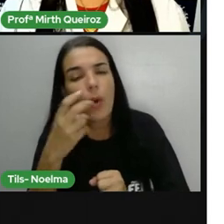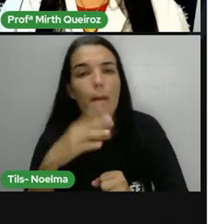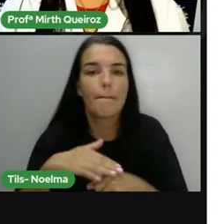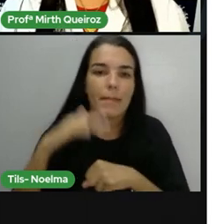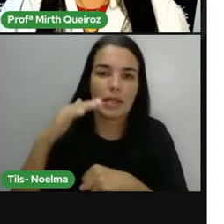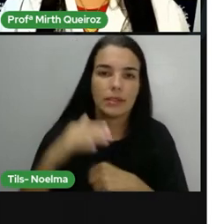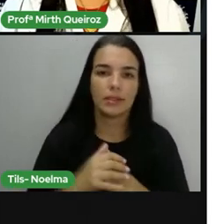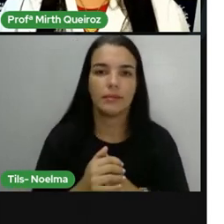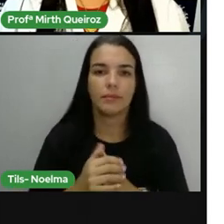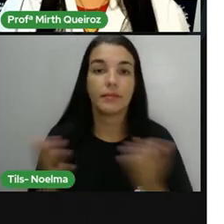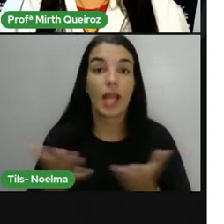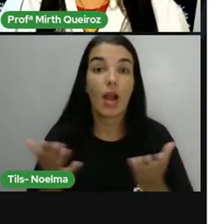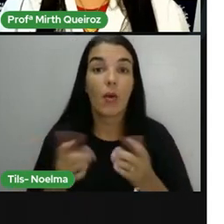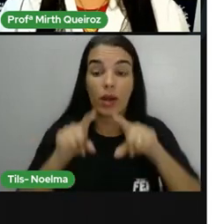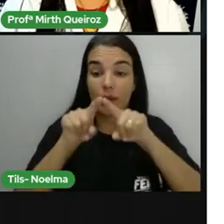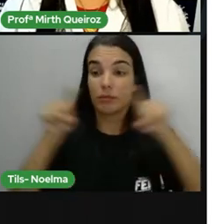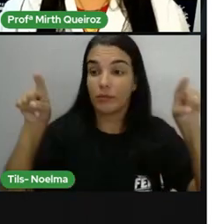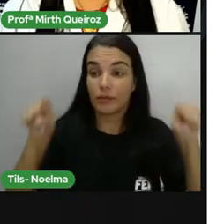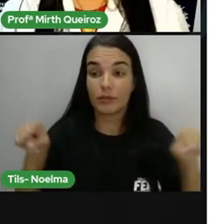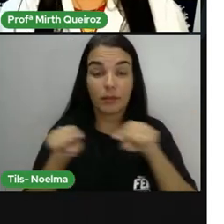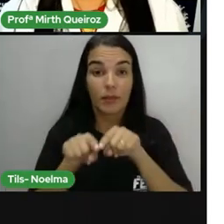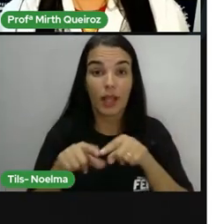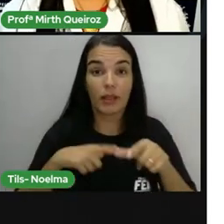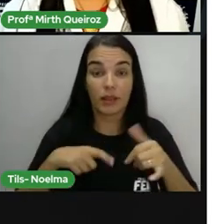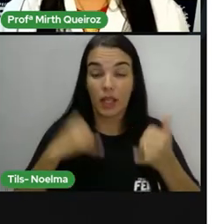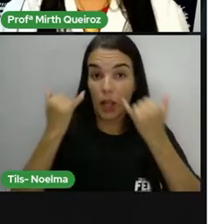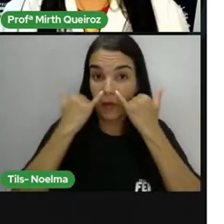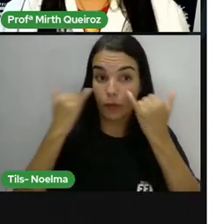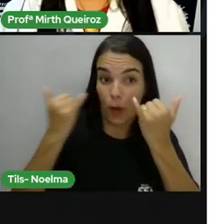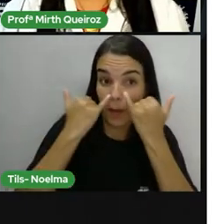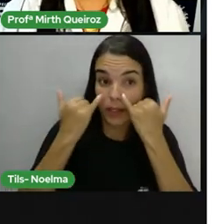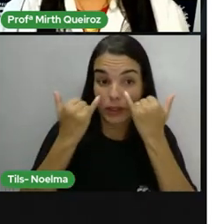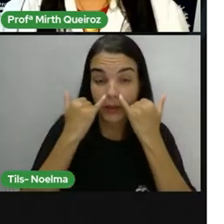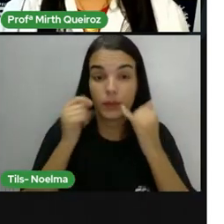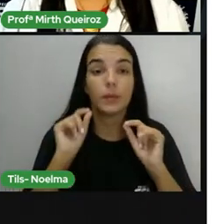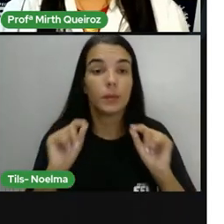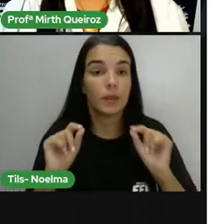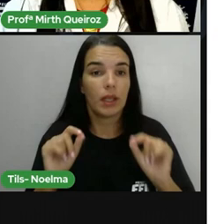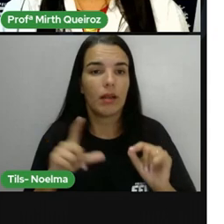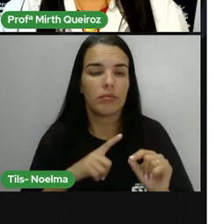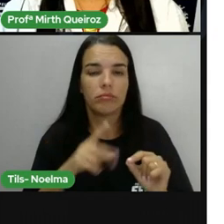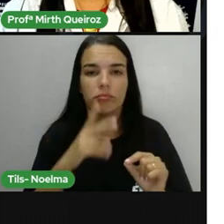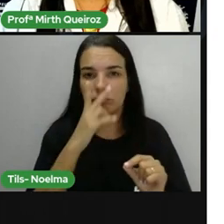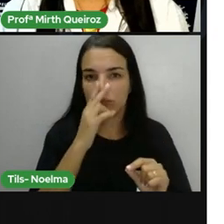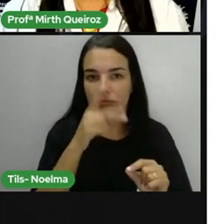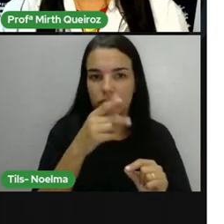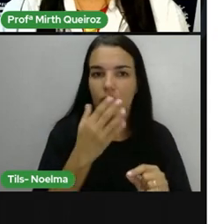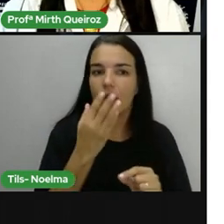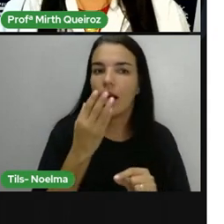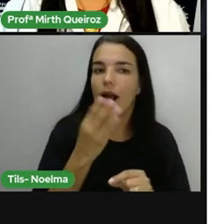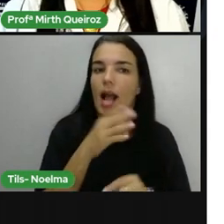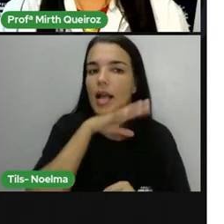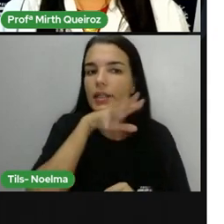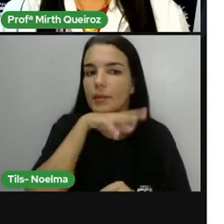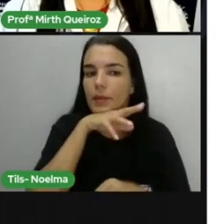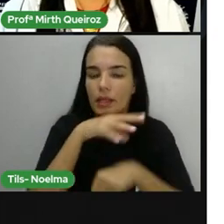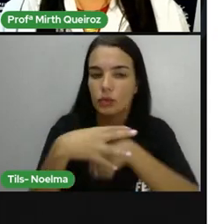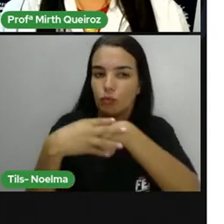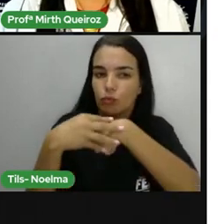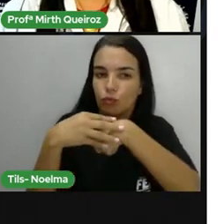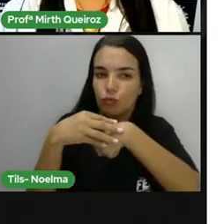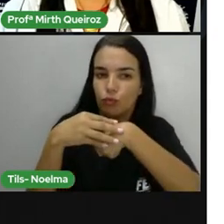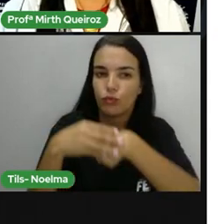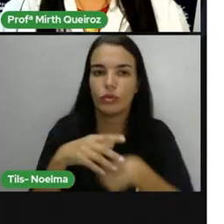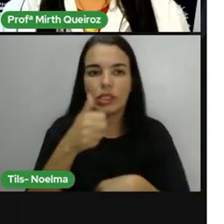E, preenchendo a tabela com algumas informações, nós temos, assim, os mamíferos, temos aí 178 espécies, né?